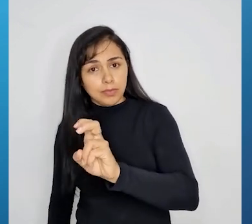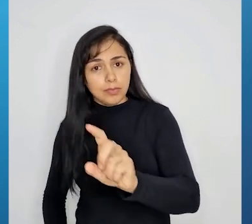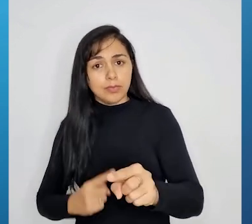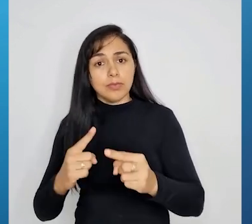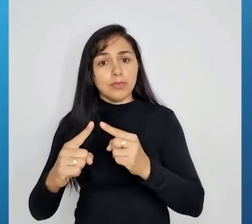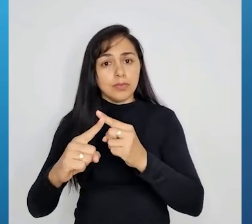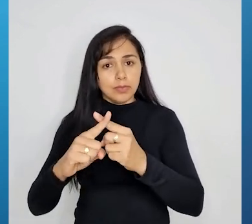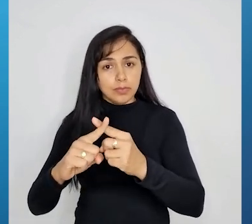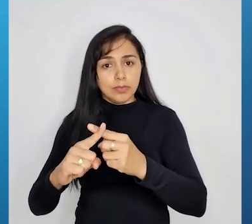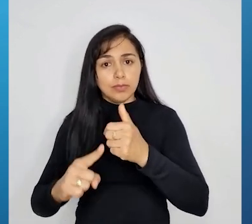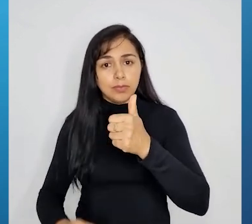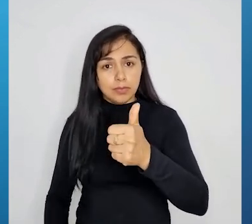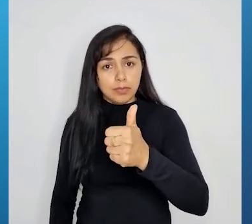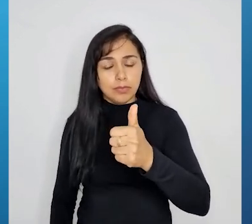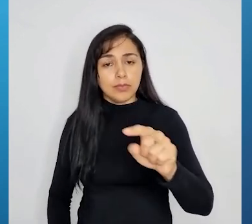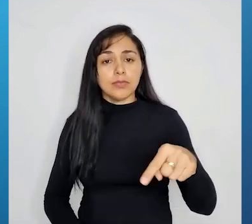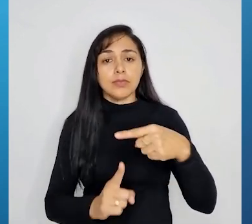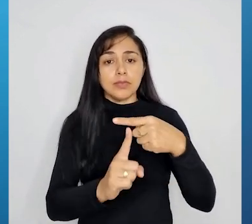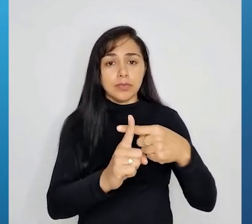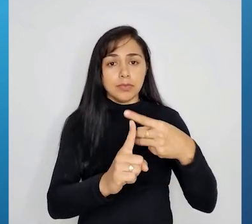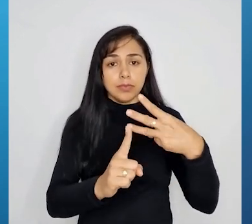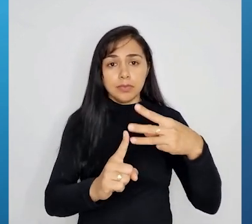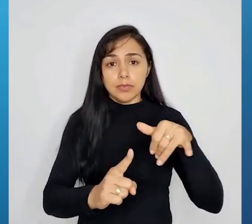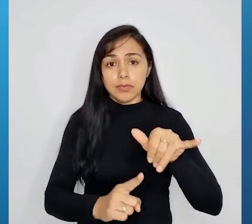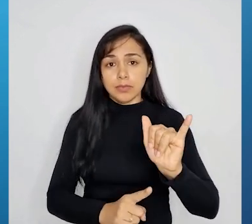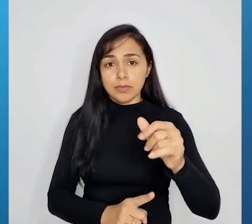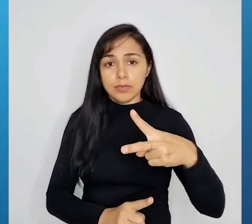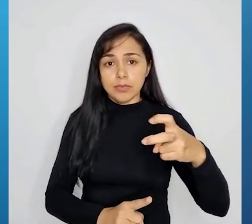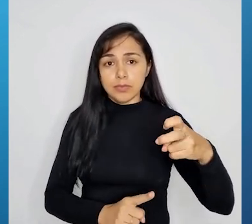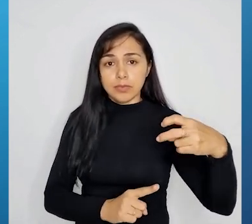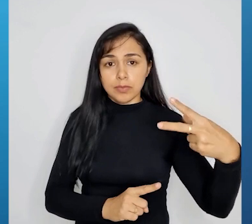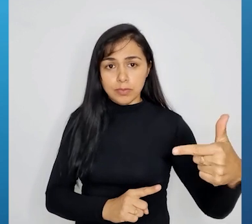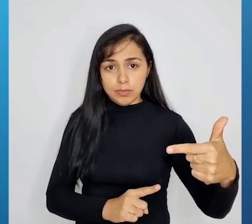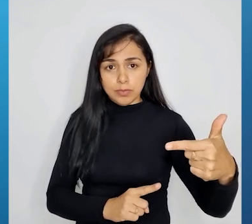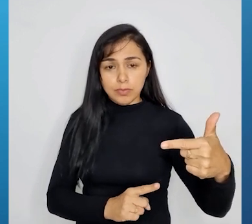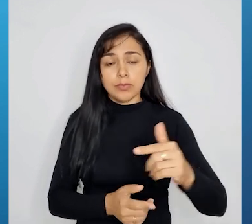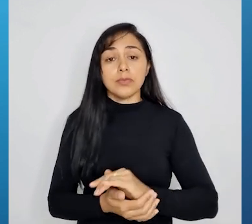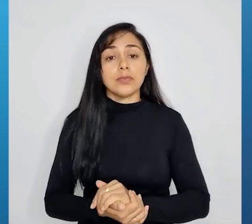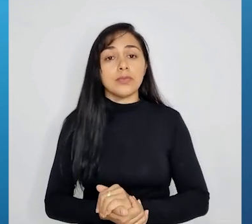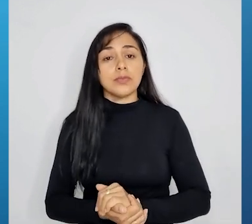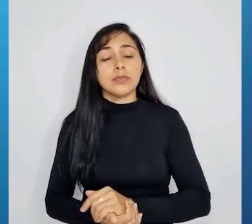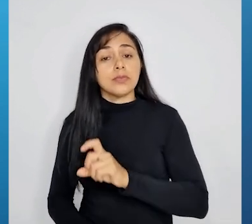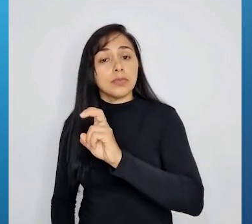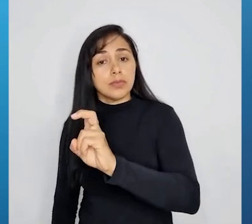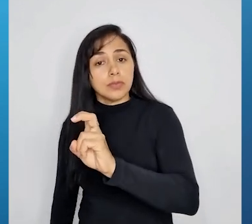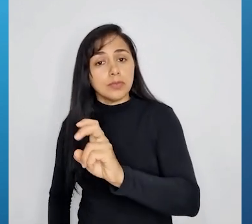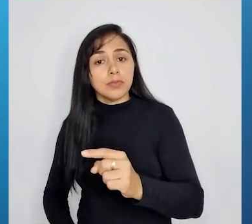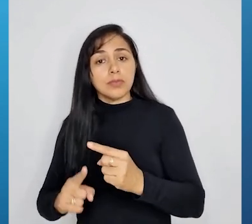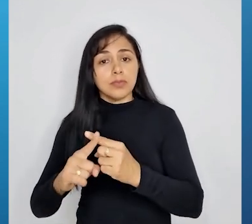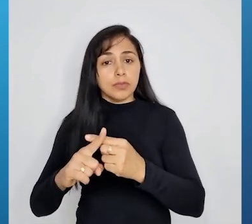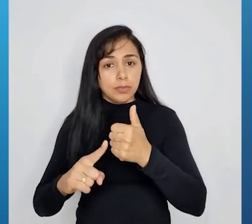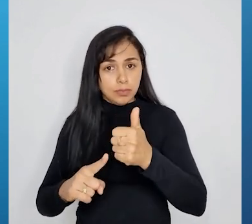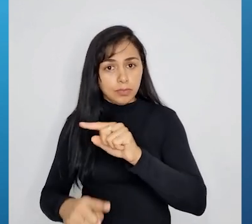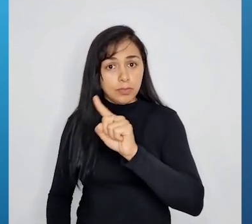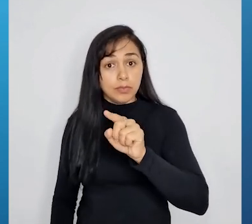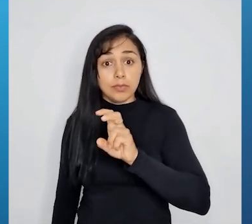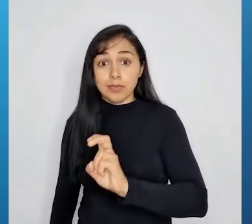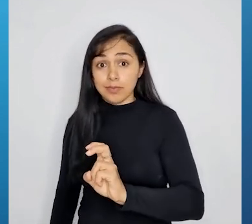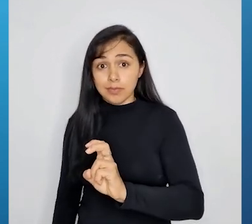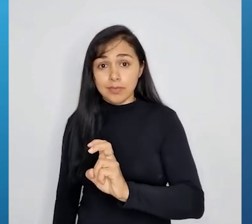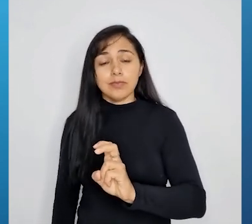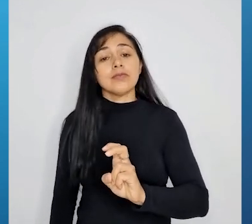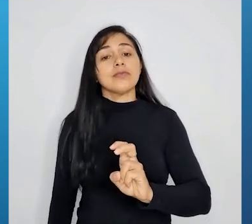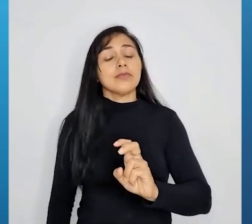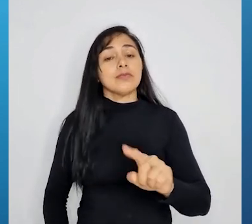3y igual a 2. 5 vezes 1 é 5, 3y